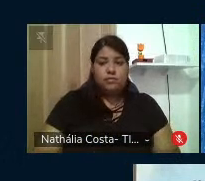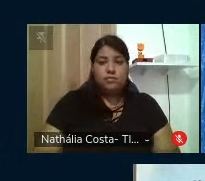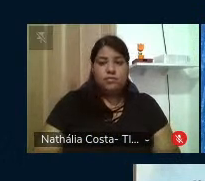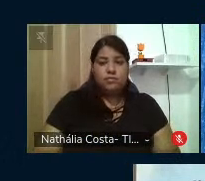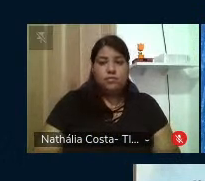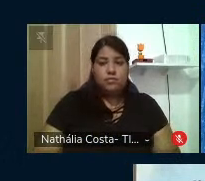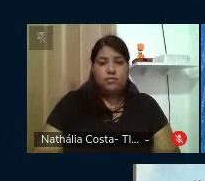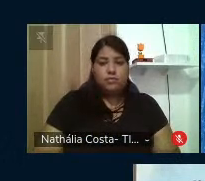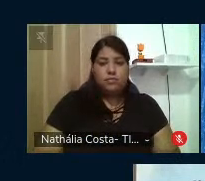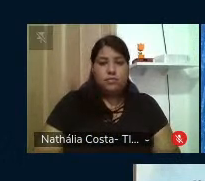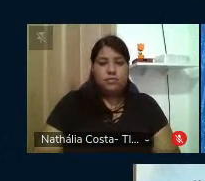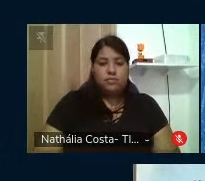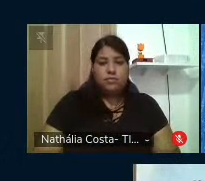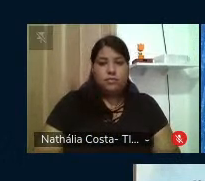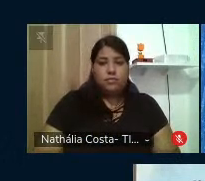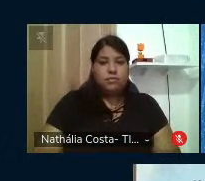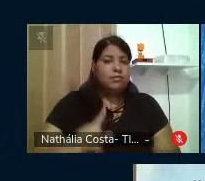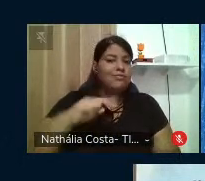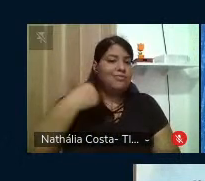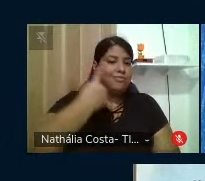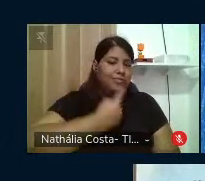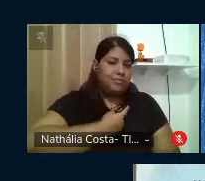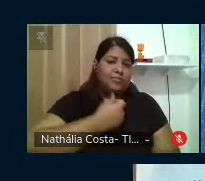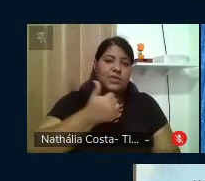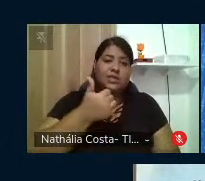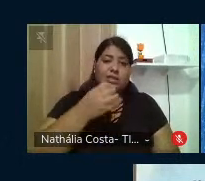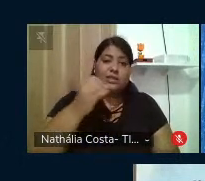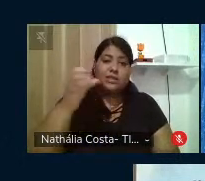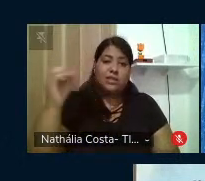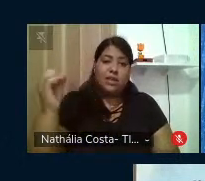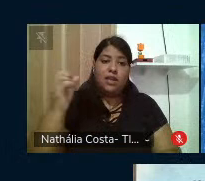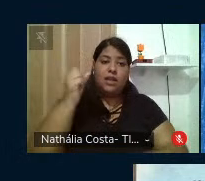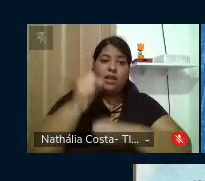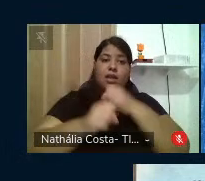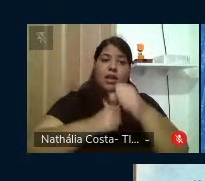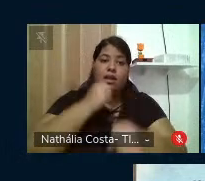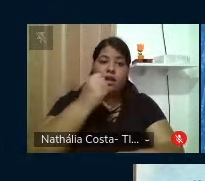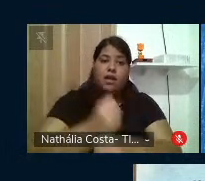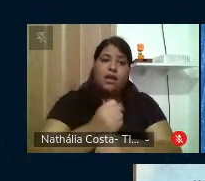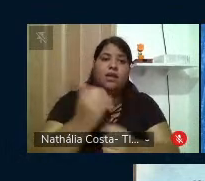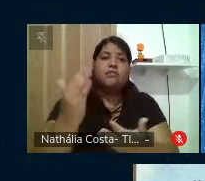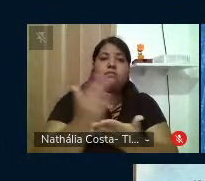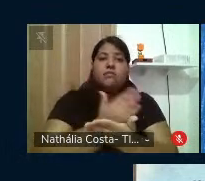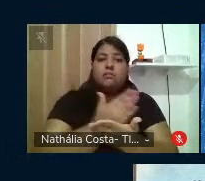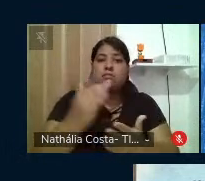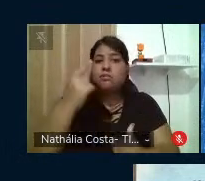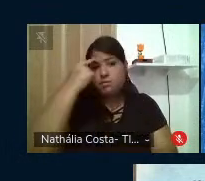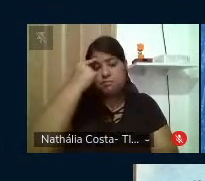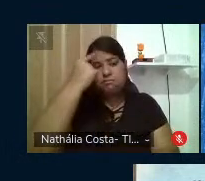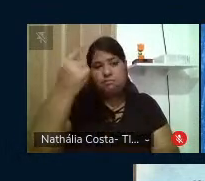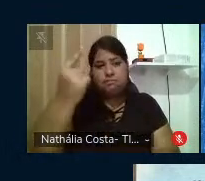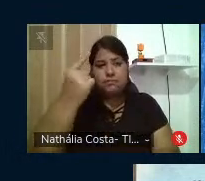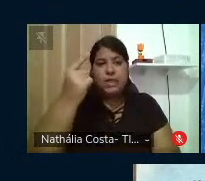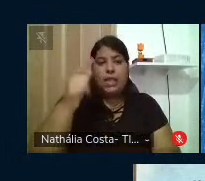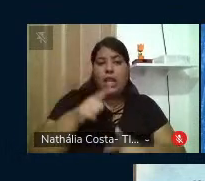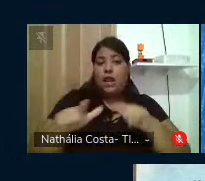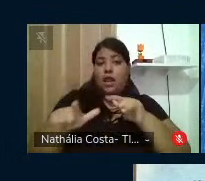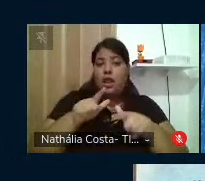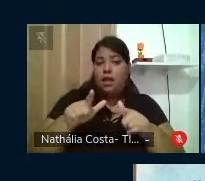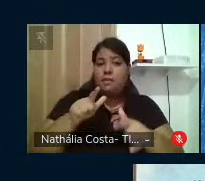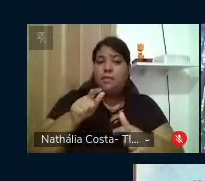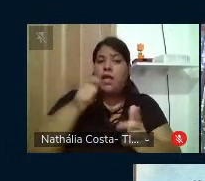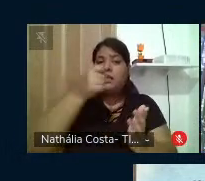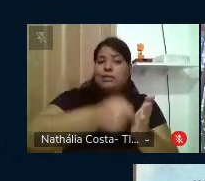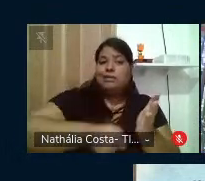tomamos dos últimos 100 anos alguns dos pensadores que foram árduos militantes